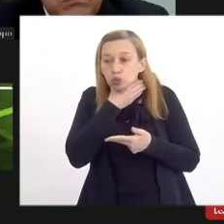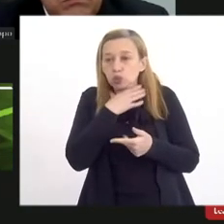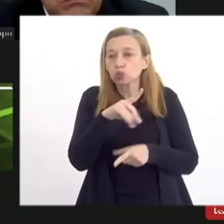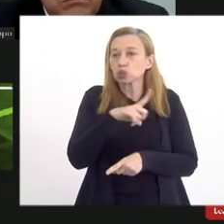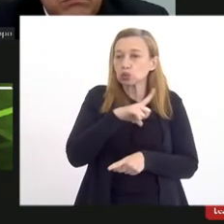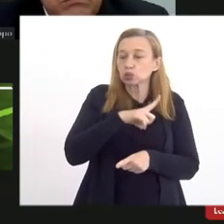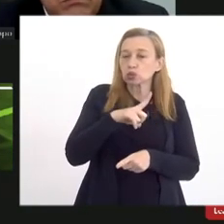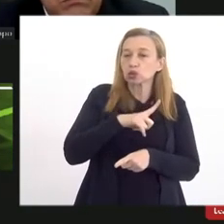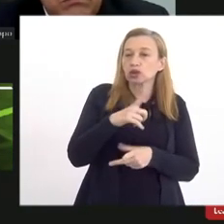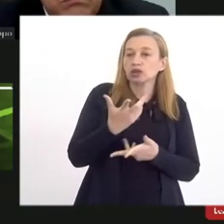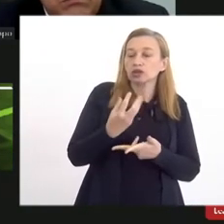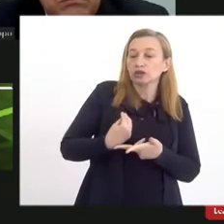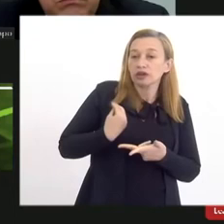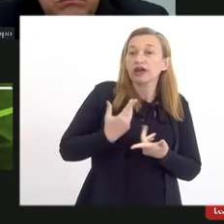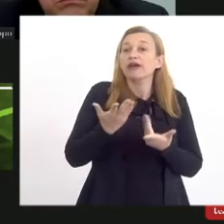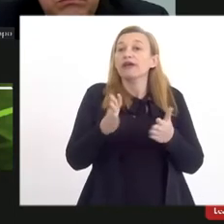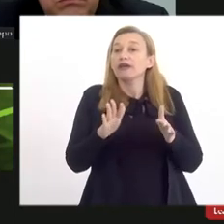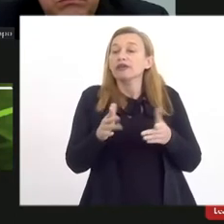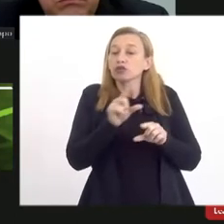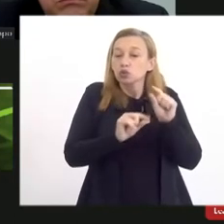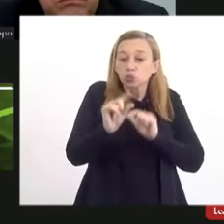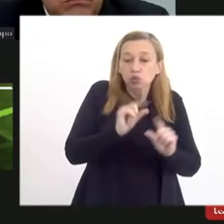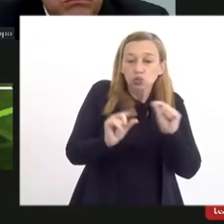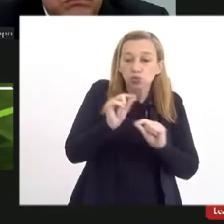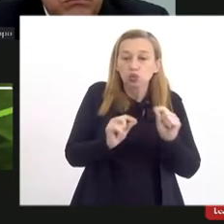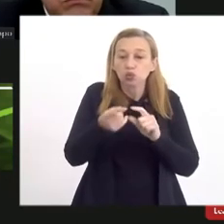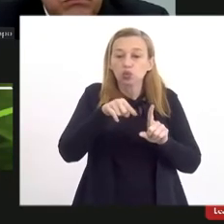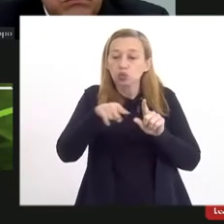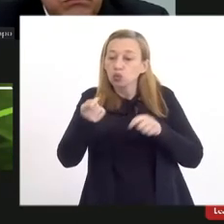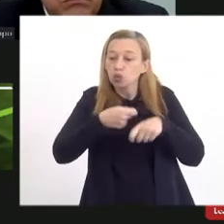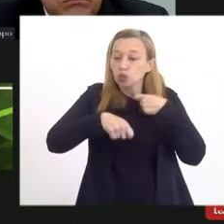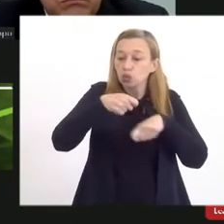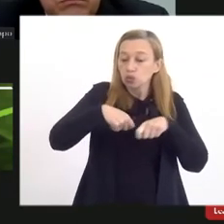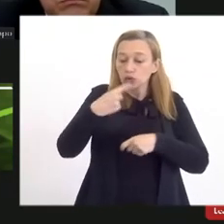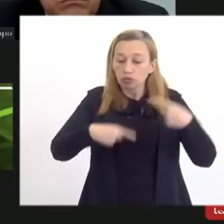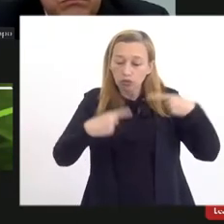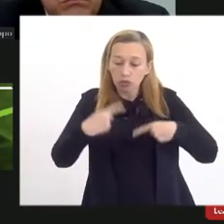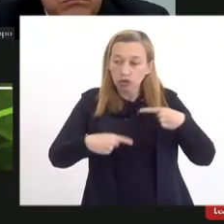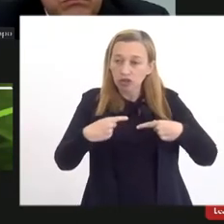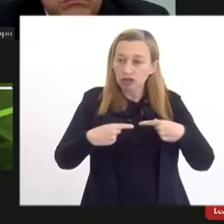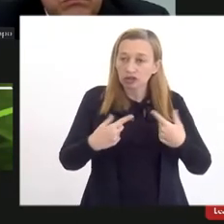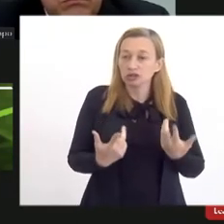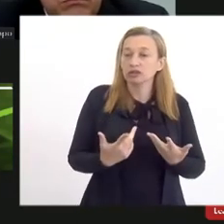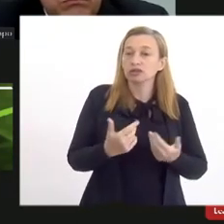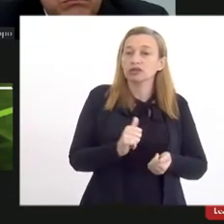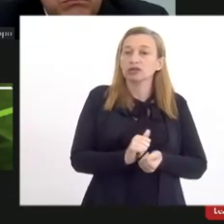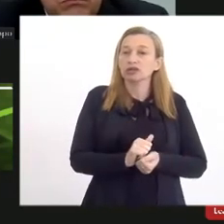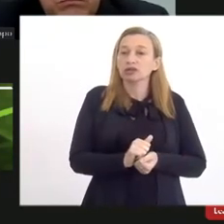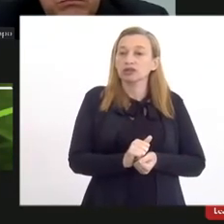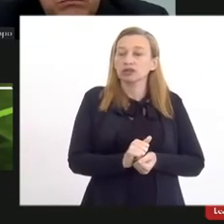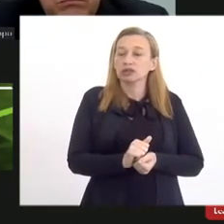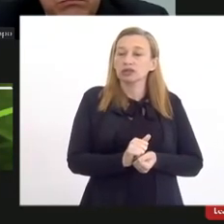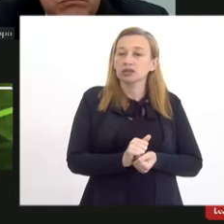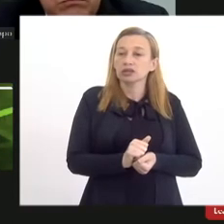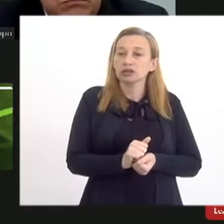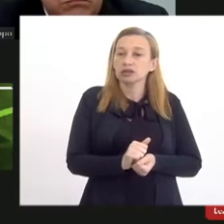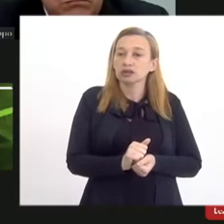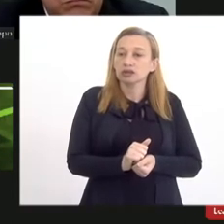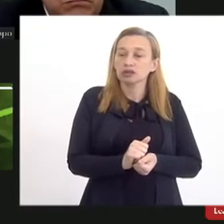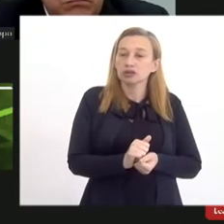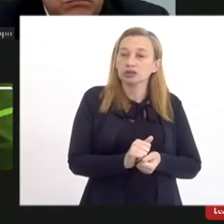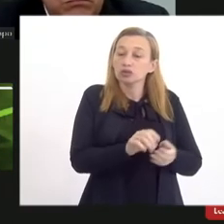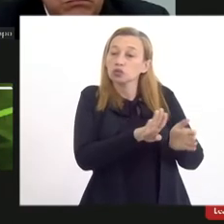vivenciando e foram escolhas de economia política que enfatizaram o lado das